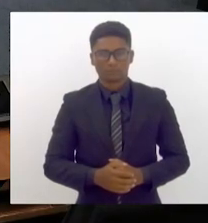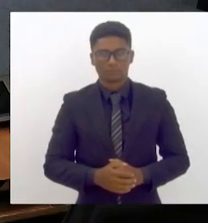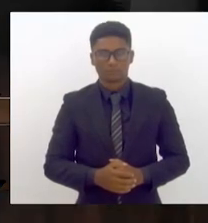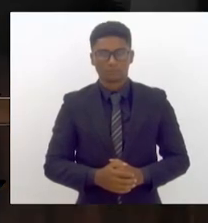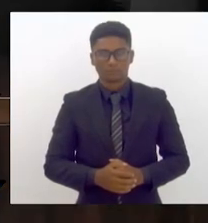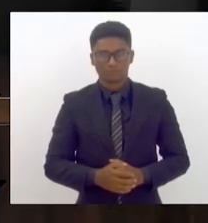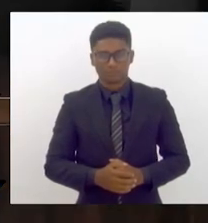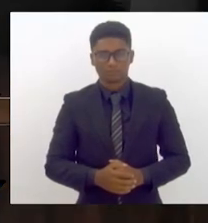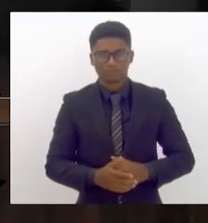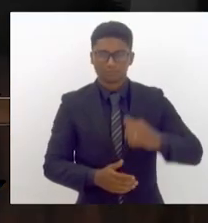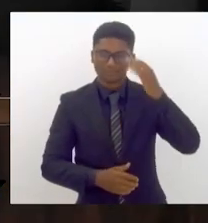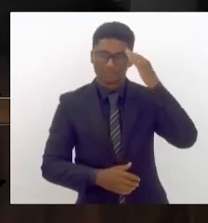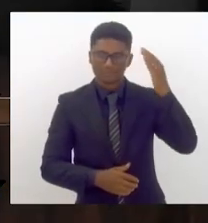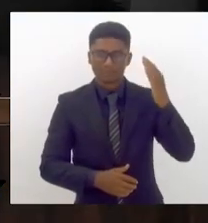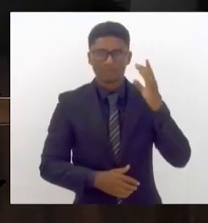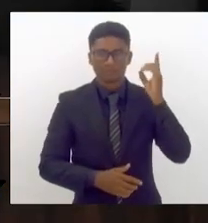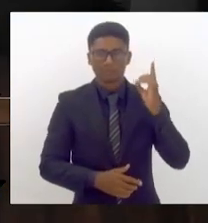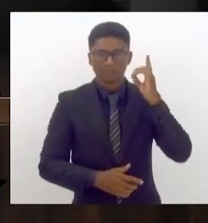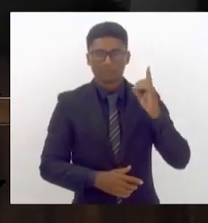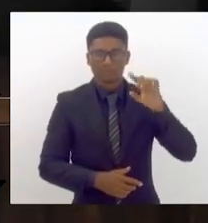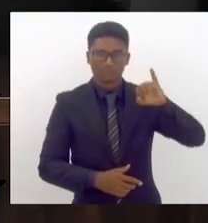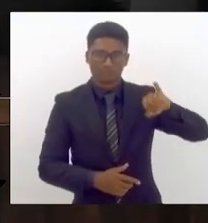Obrigado deputado Jari.